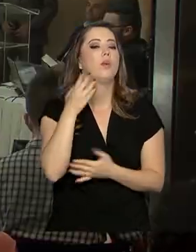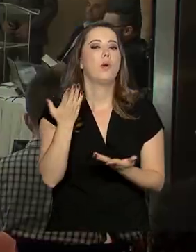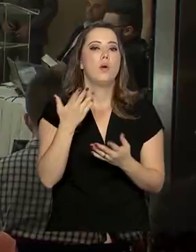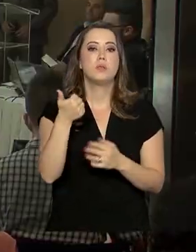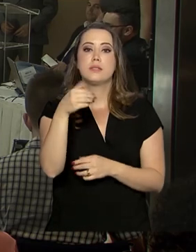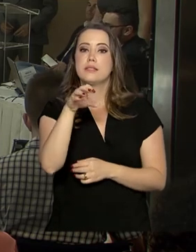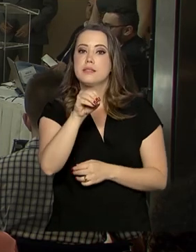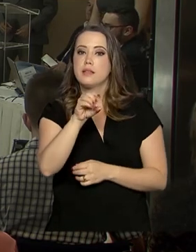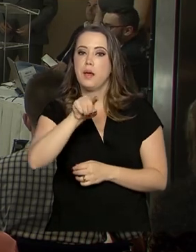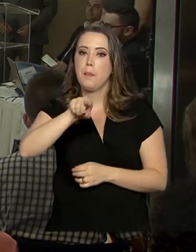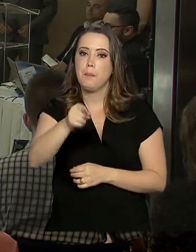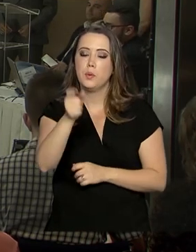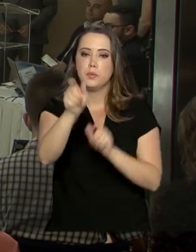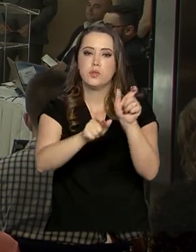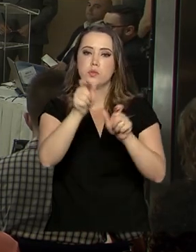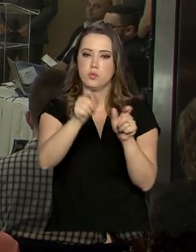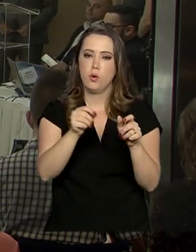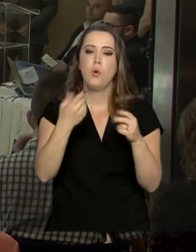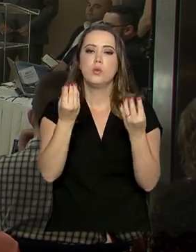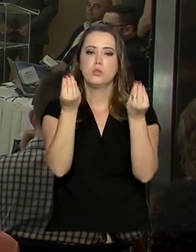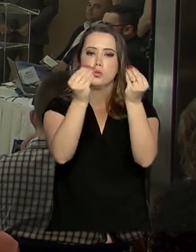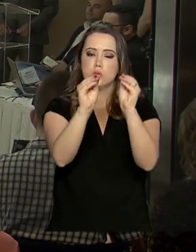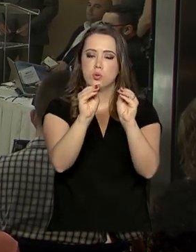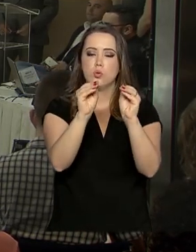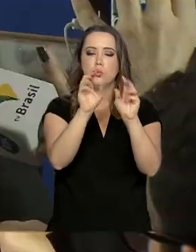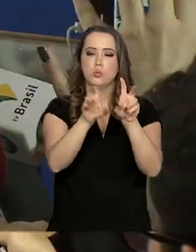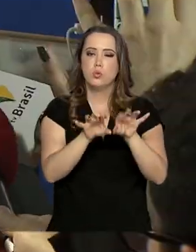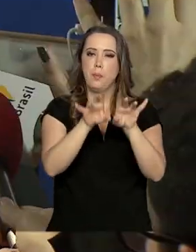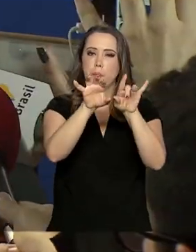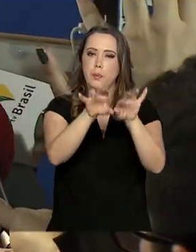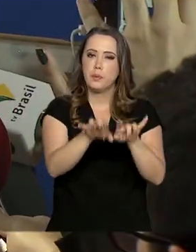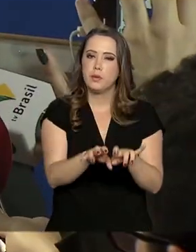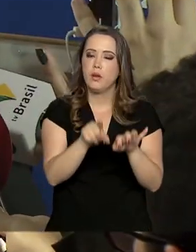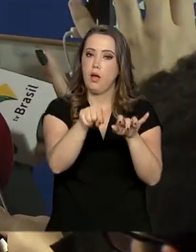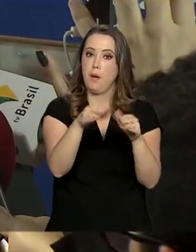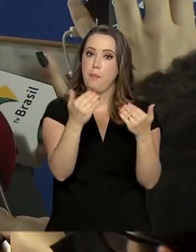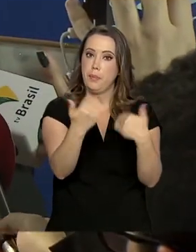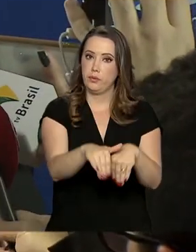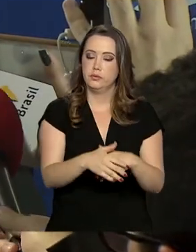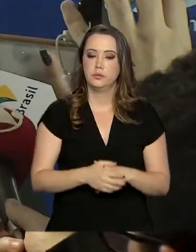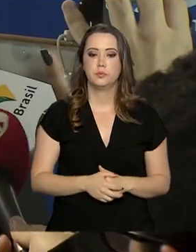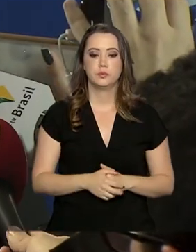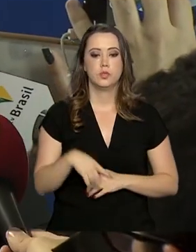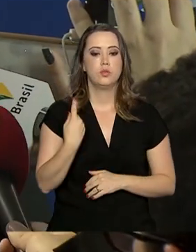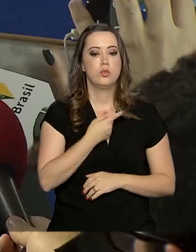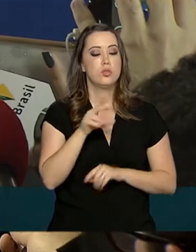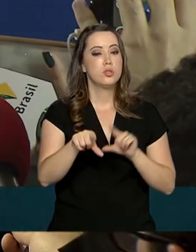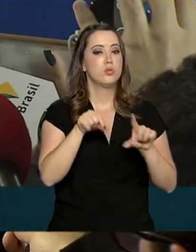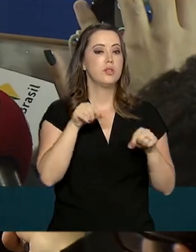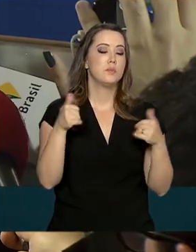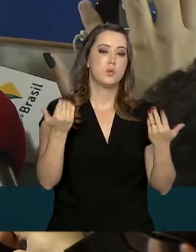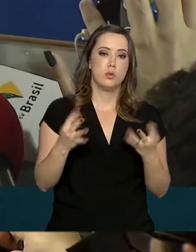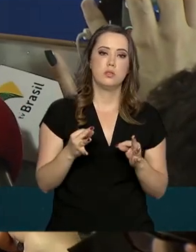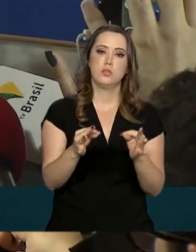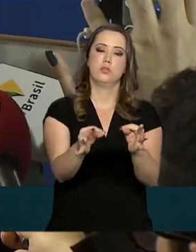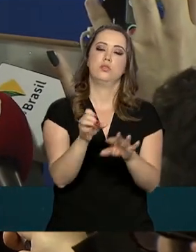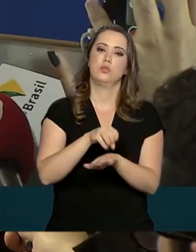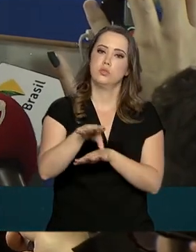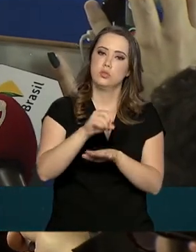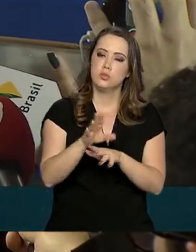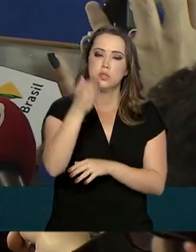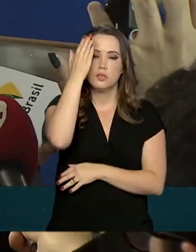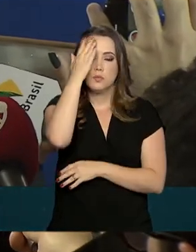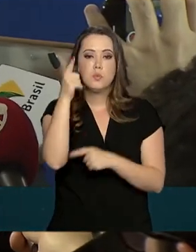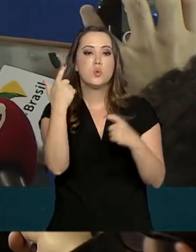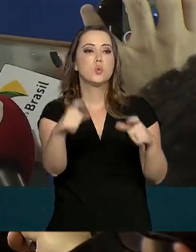participantes realizem a prova por computador. Nós já definimos qual vai ser a tecnologia de aplicação, nós já estamos fazendo o levantamento dos